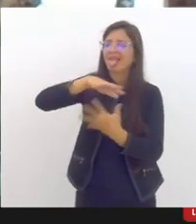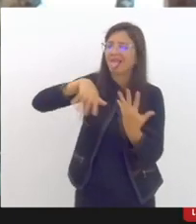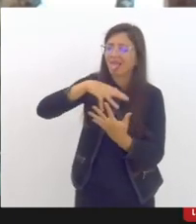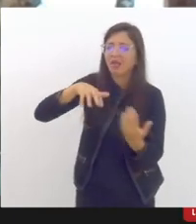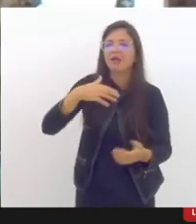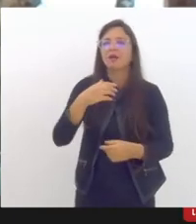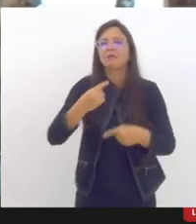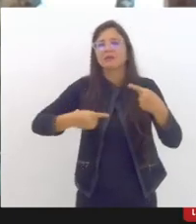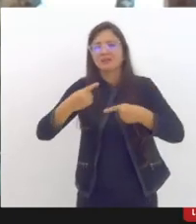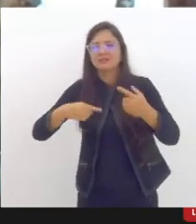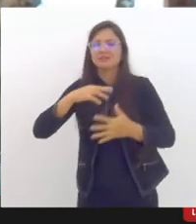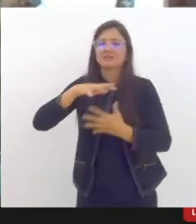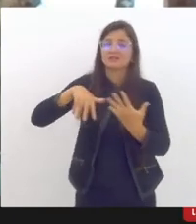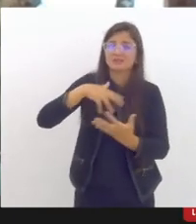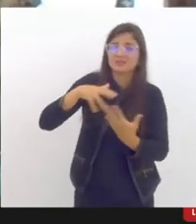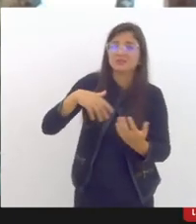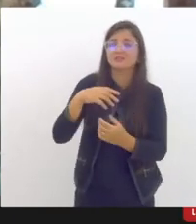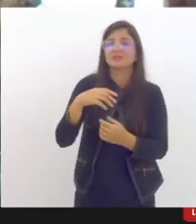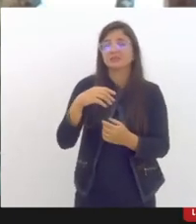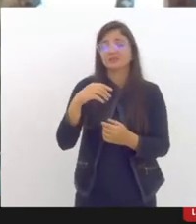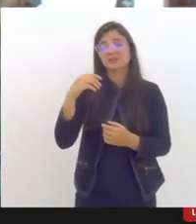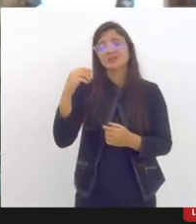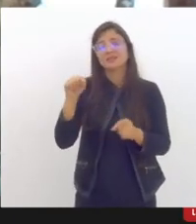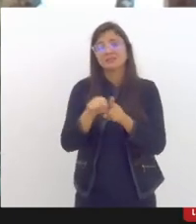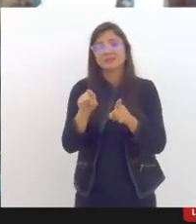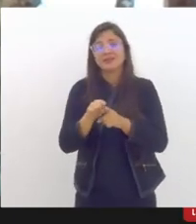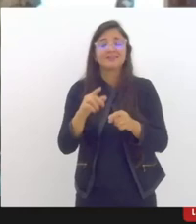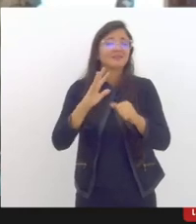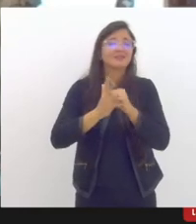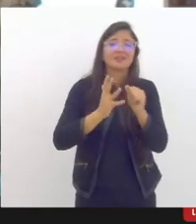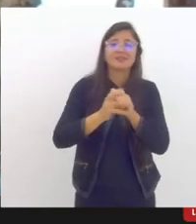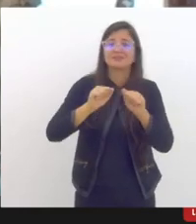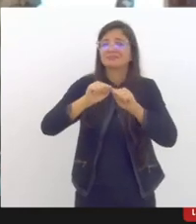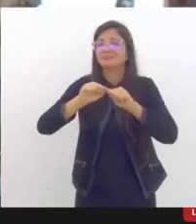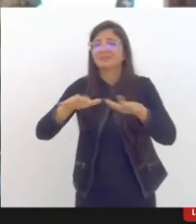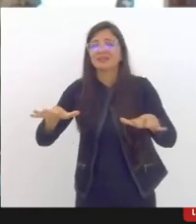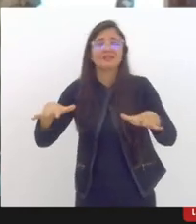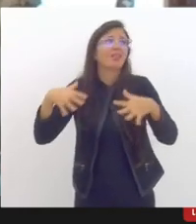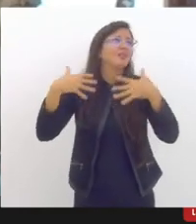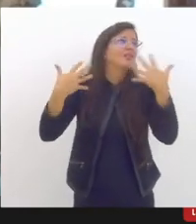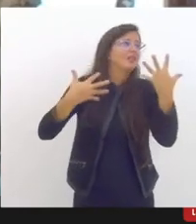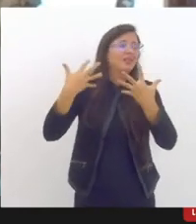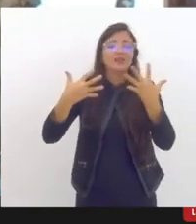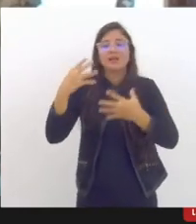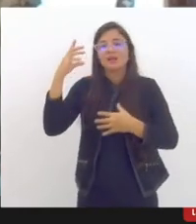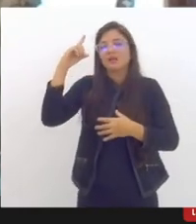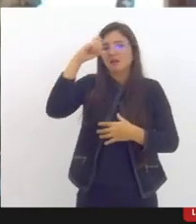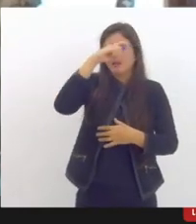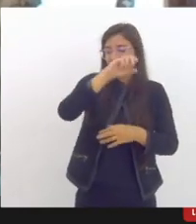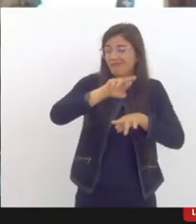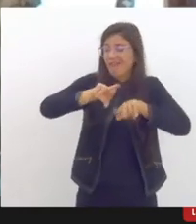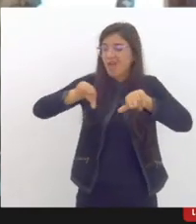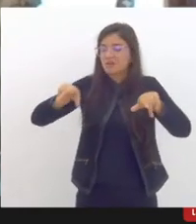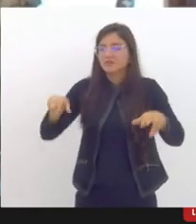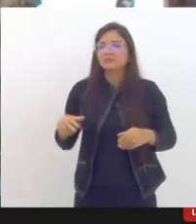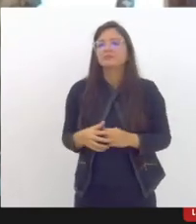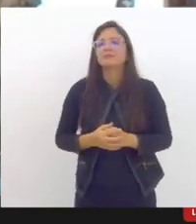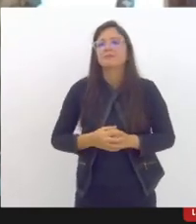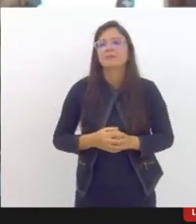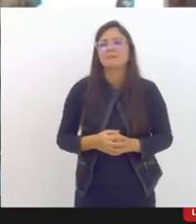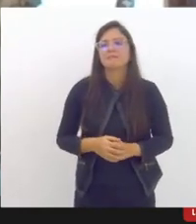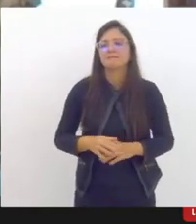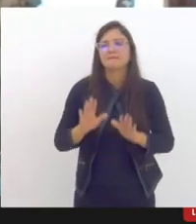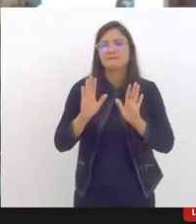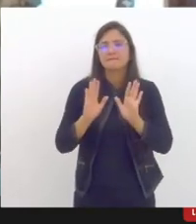e econômica articulada à crise sanitária né nós verificamos a exercebação a exercebação